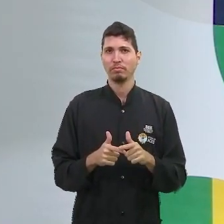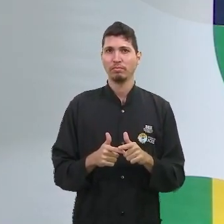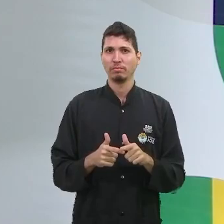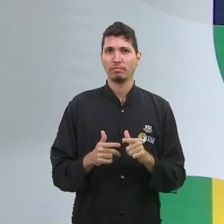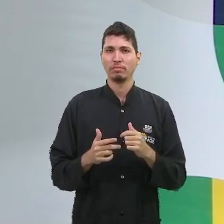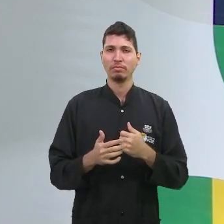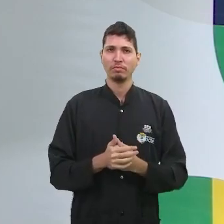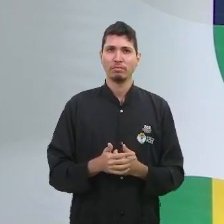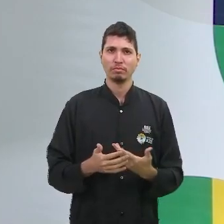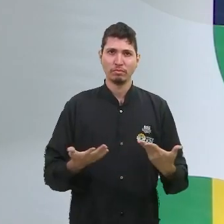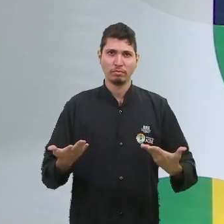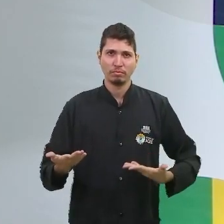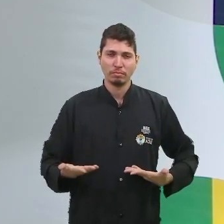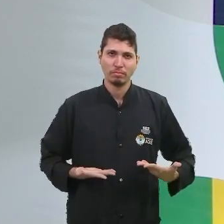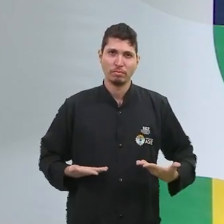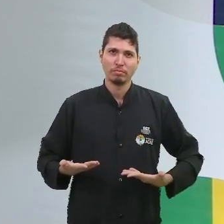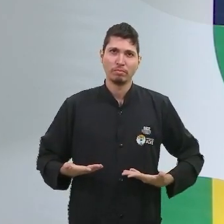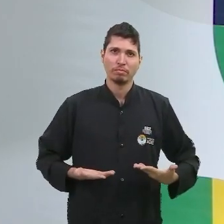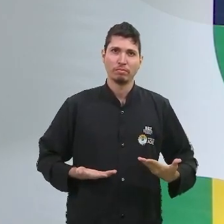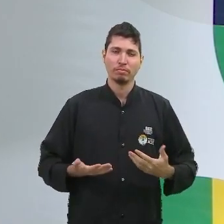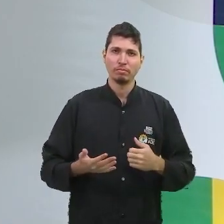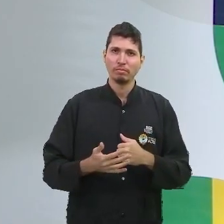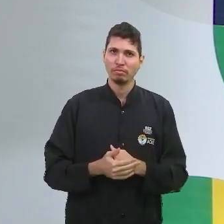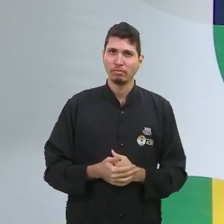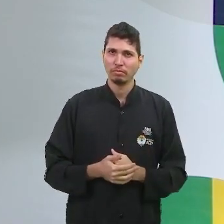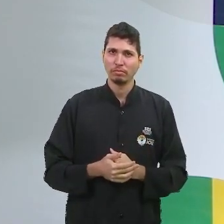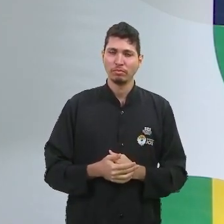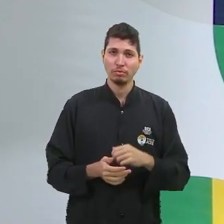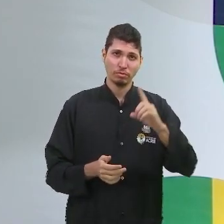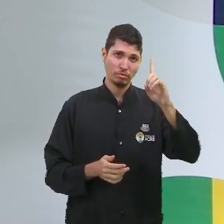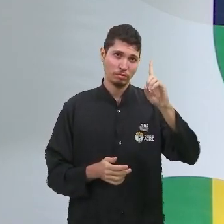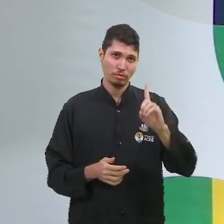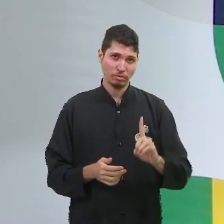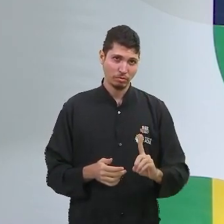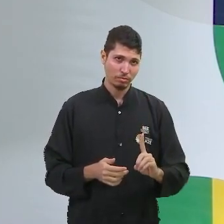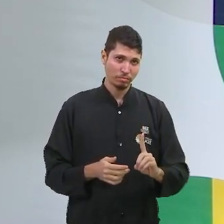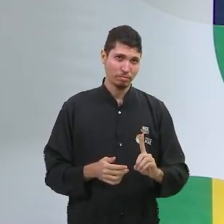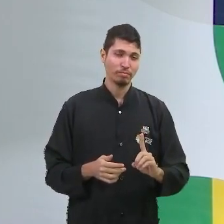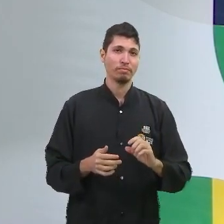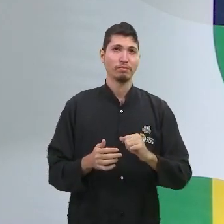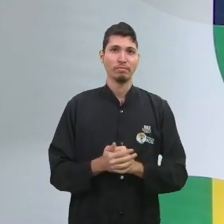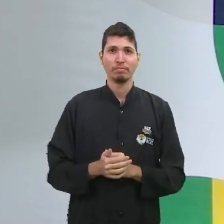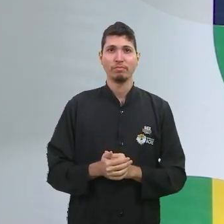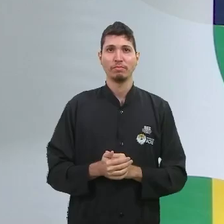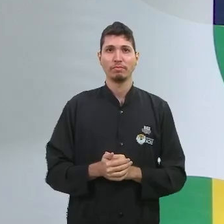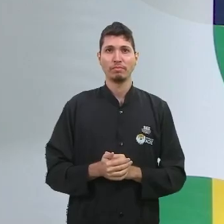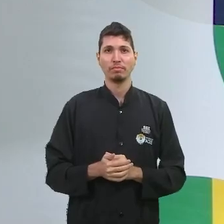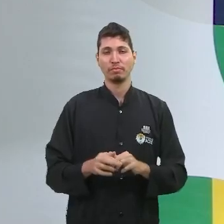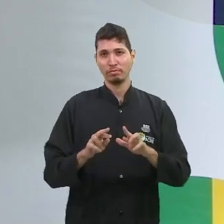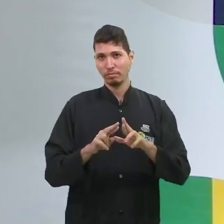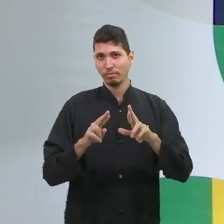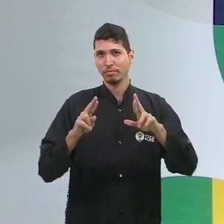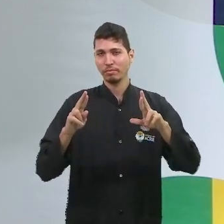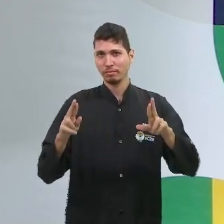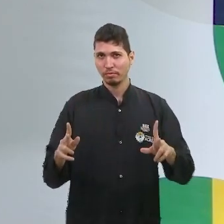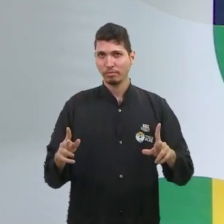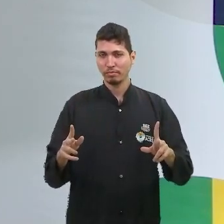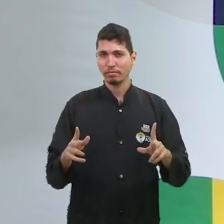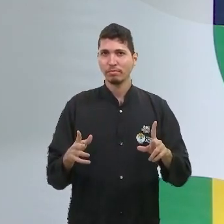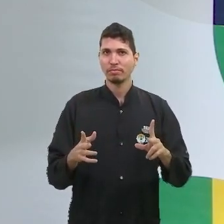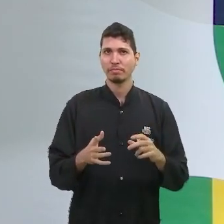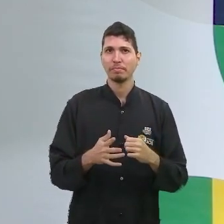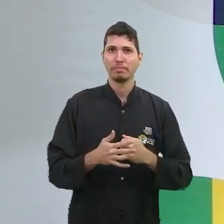os serviços e a efetivação desses direitos, também temos que reconhecer, são viabilizados à